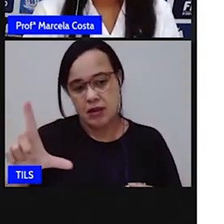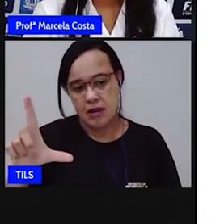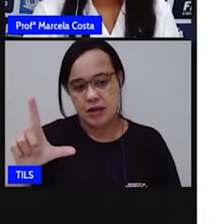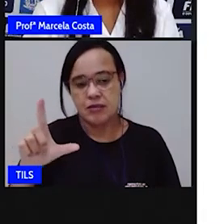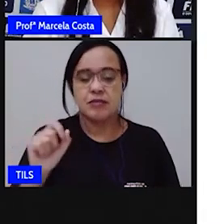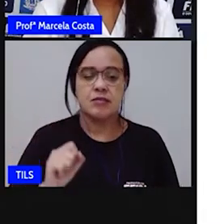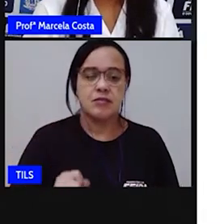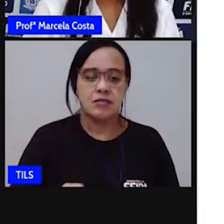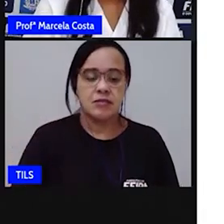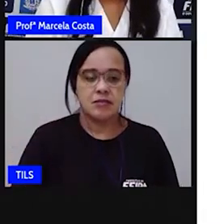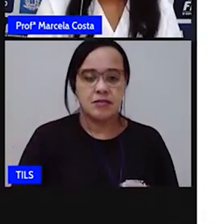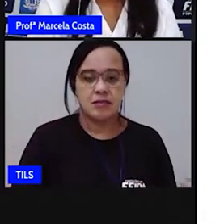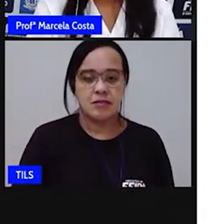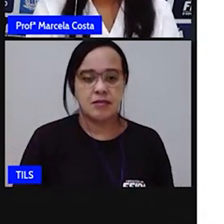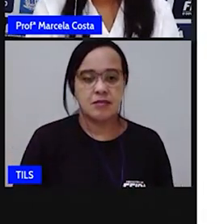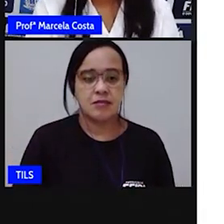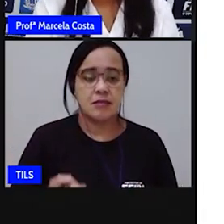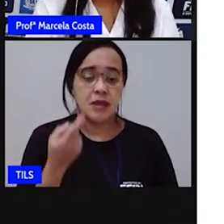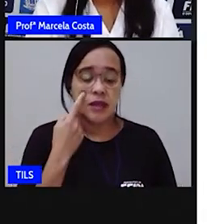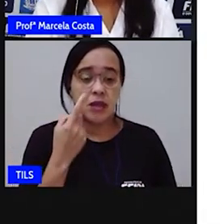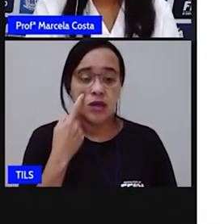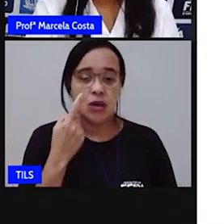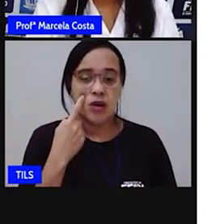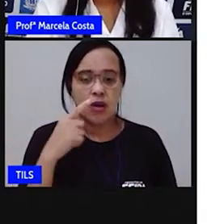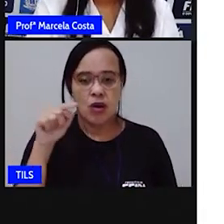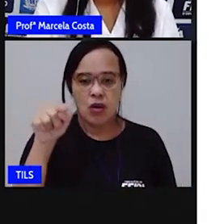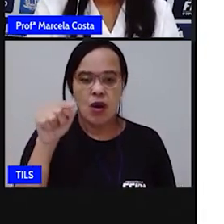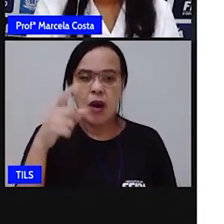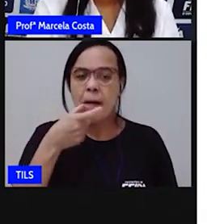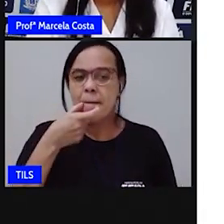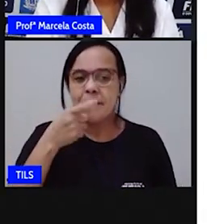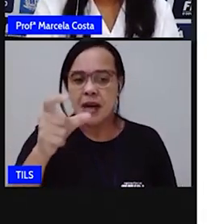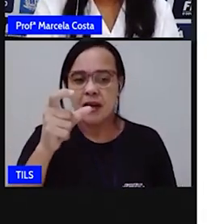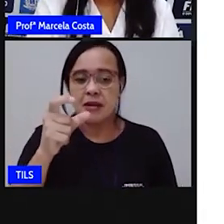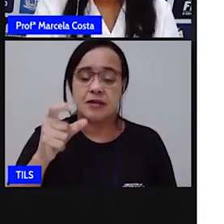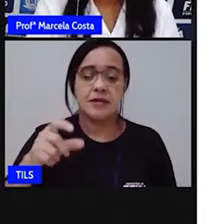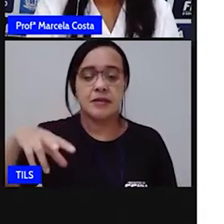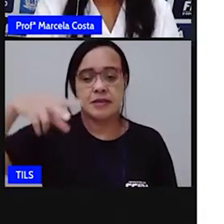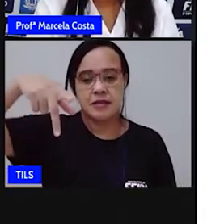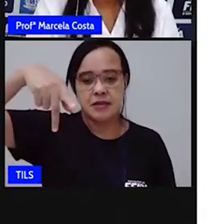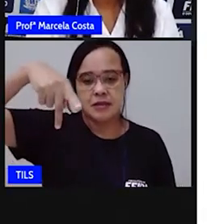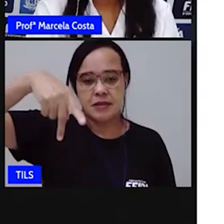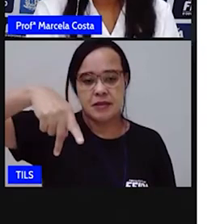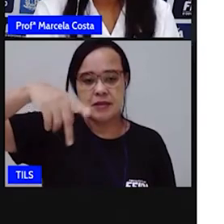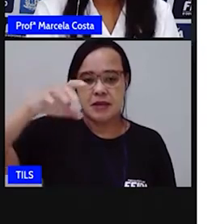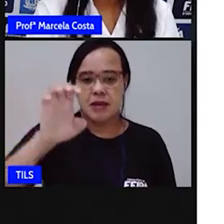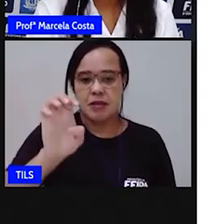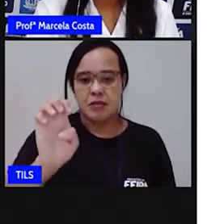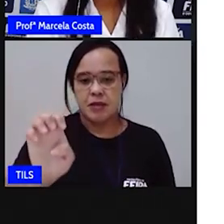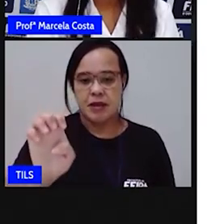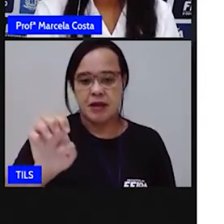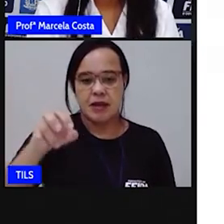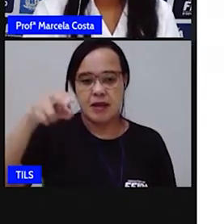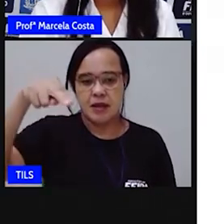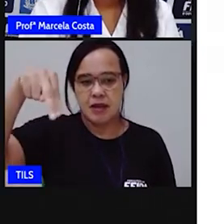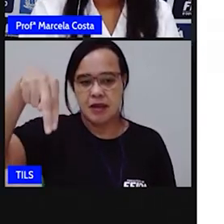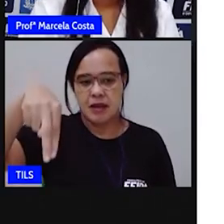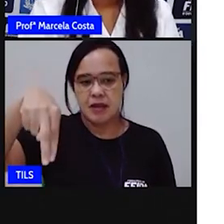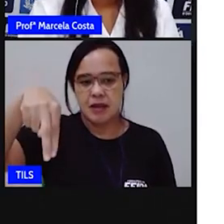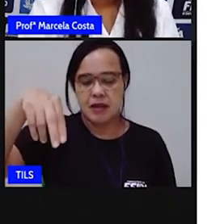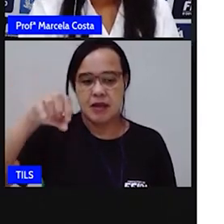Olha, agora aqui, penico. Também faltava penico naquela casa, né?